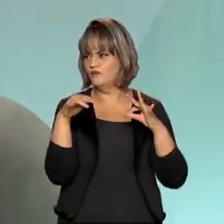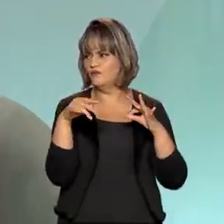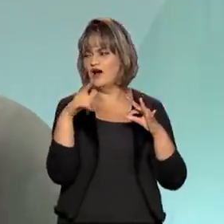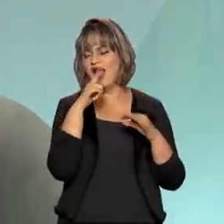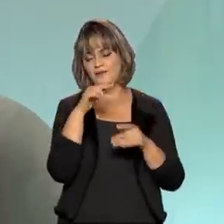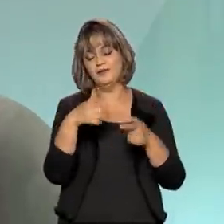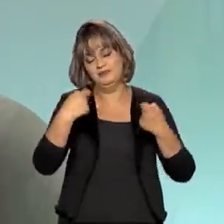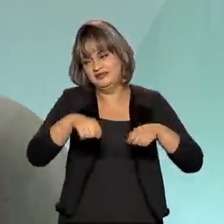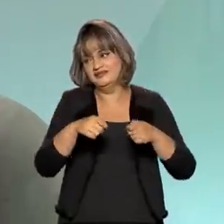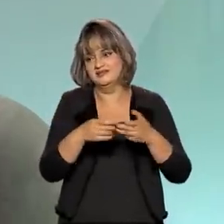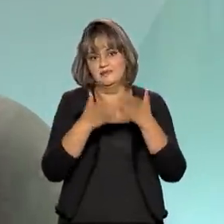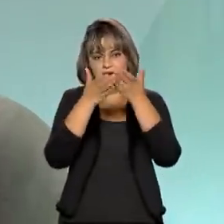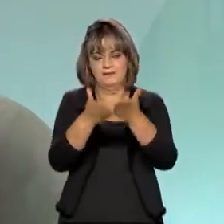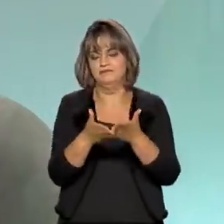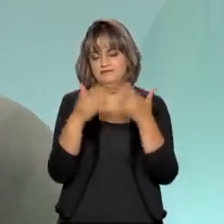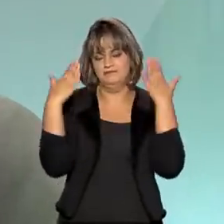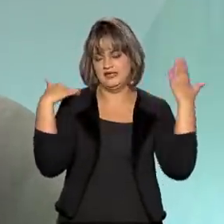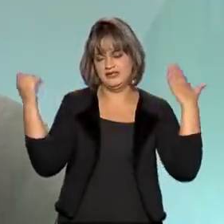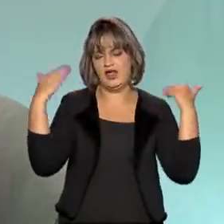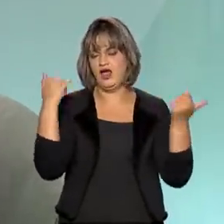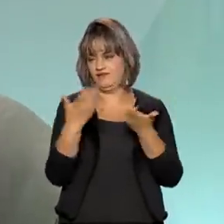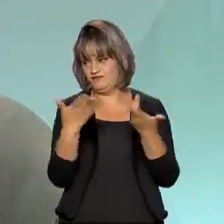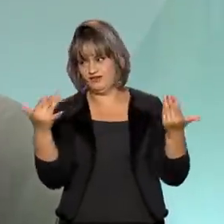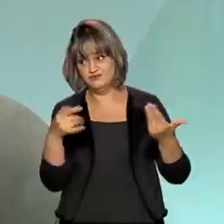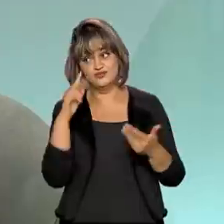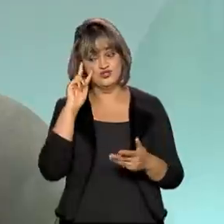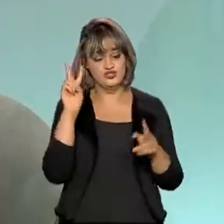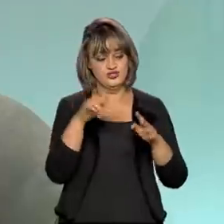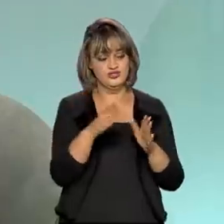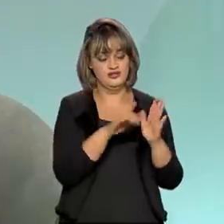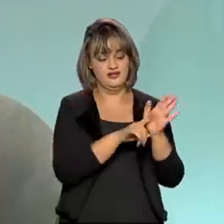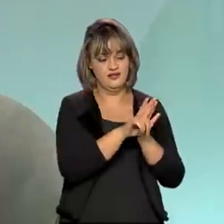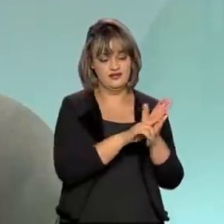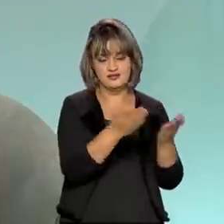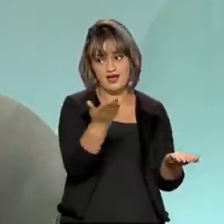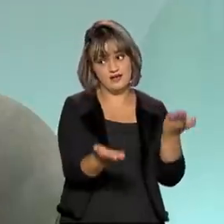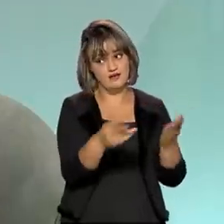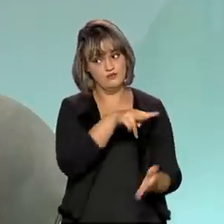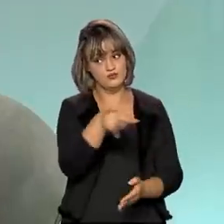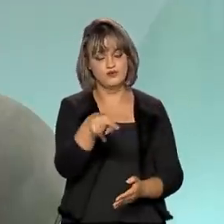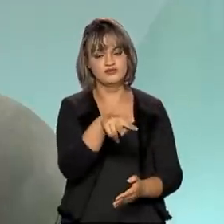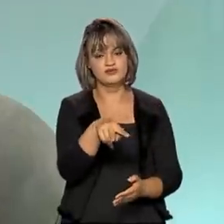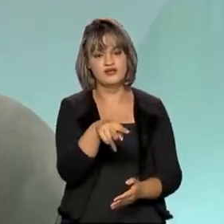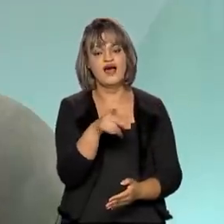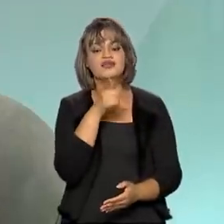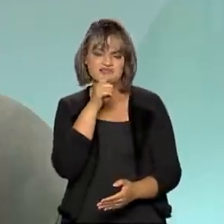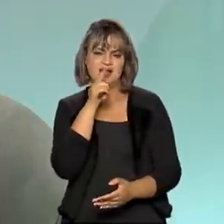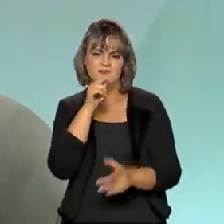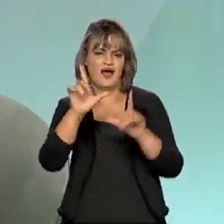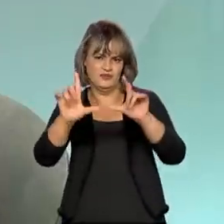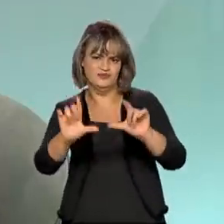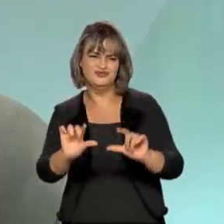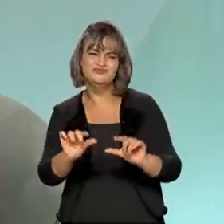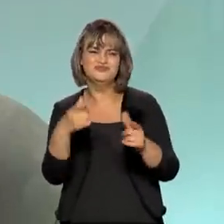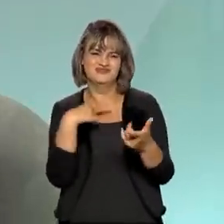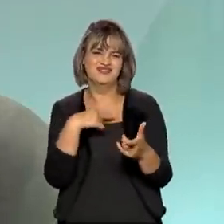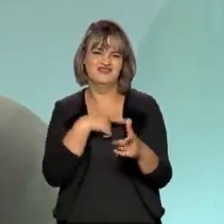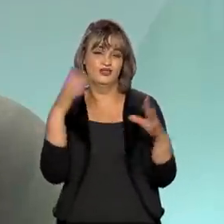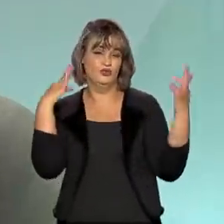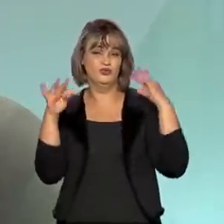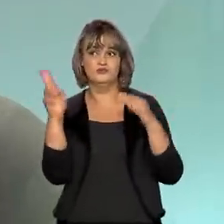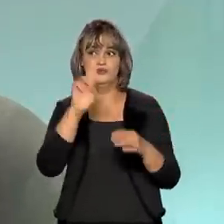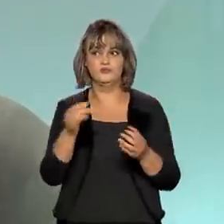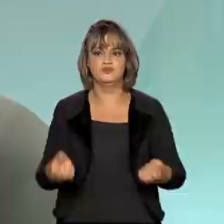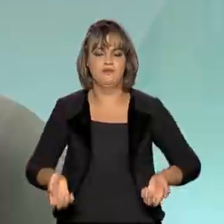determinado lago. Nós precisaríamos usar aquele recurso que está ali armazenado. É claro que vai esvaziar, vai num determinado momento, só